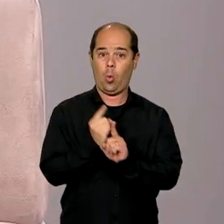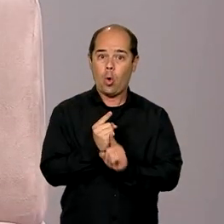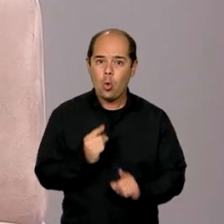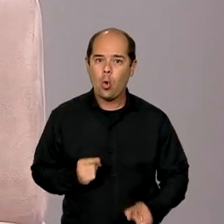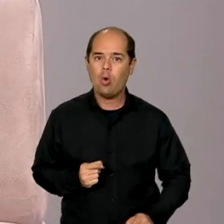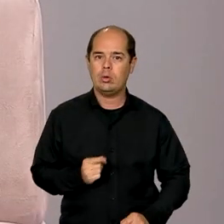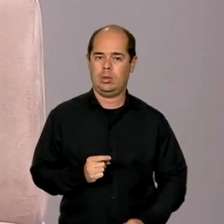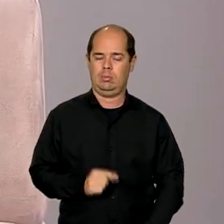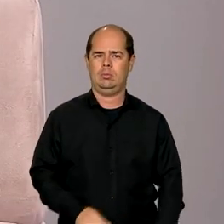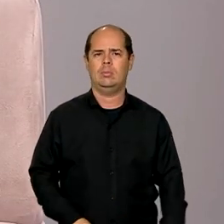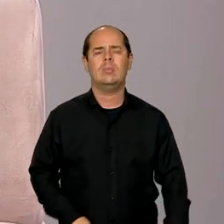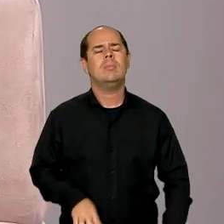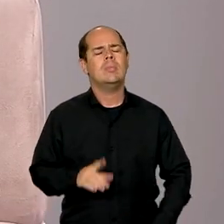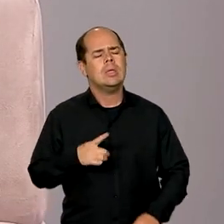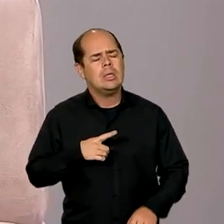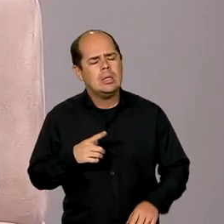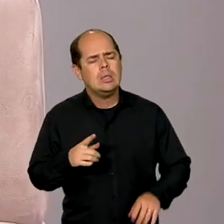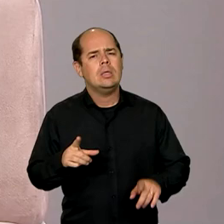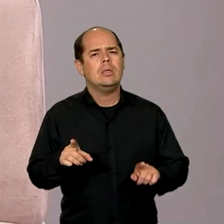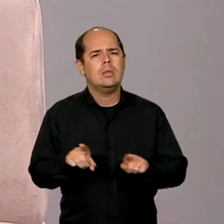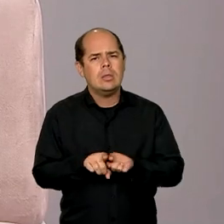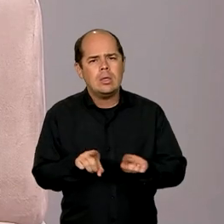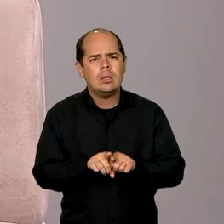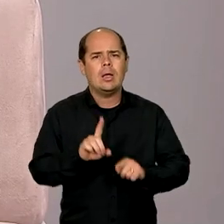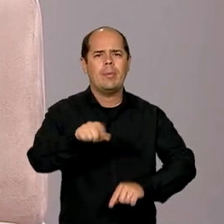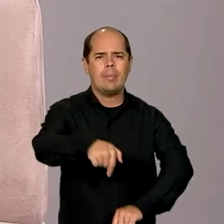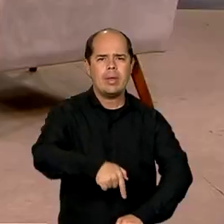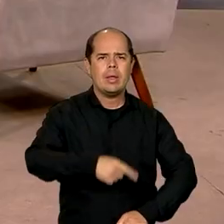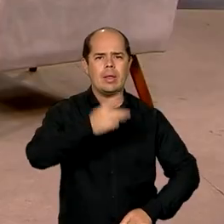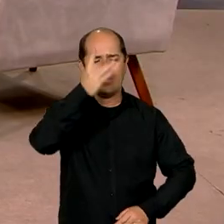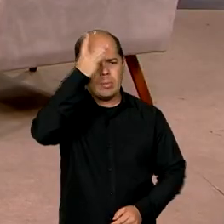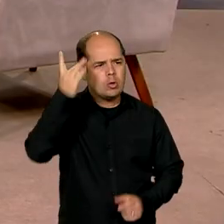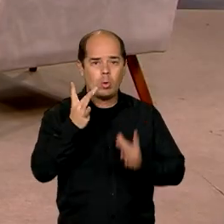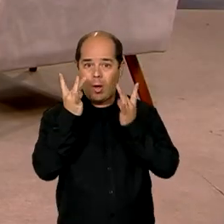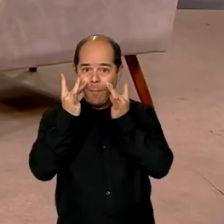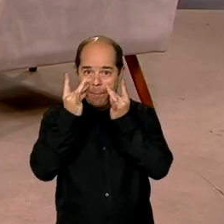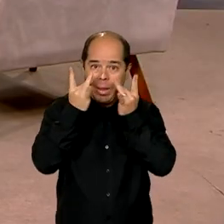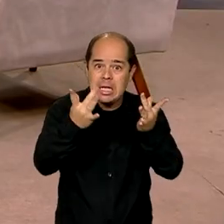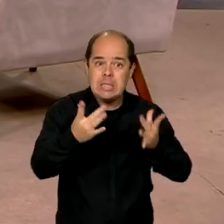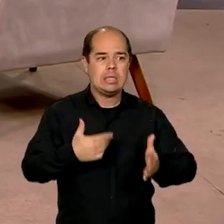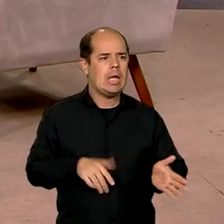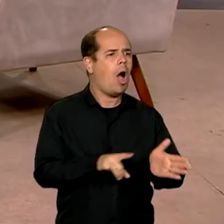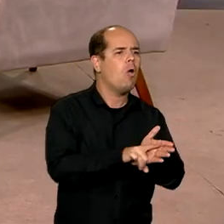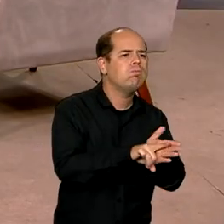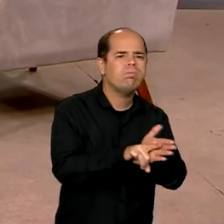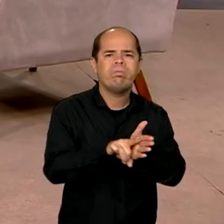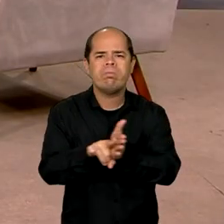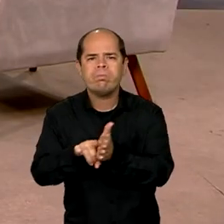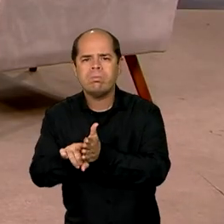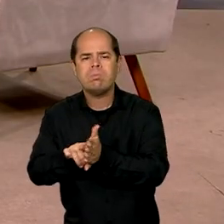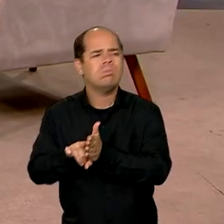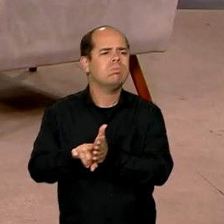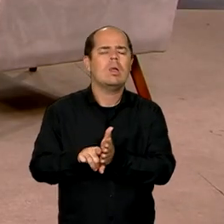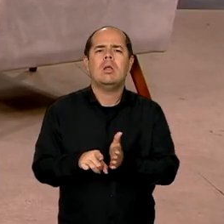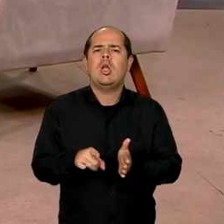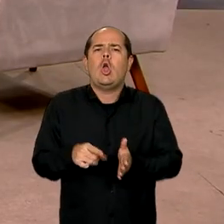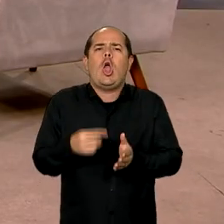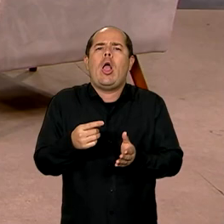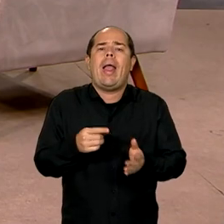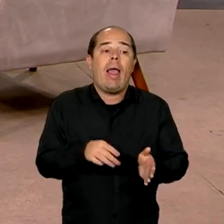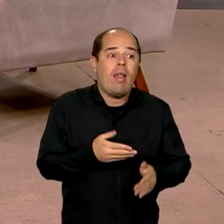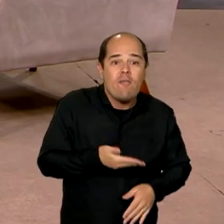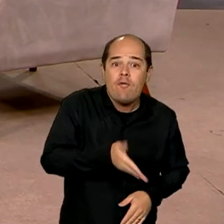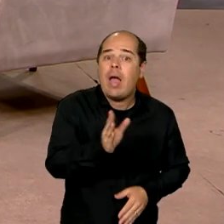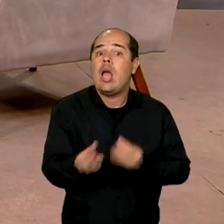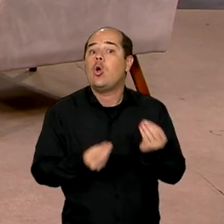trabalho mesmo físico de fazer operações de fiscalização in loco, né? Gostaria que o senhor comentasse um pouquinho como que elas são feitas, quais os